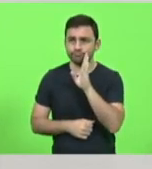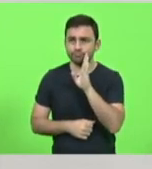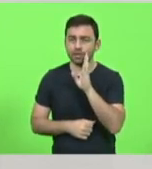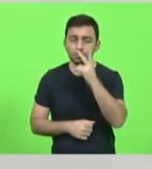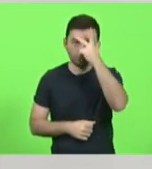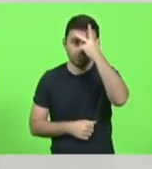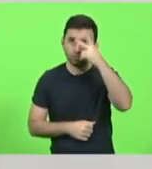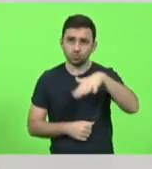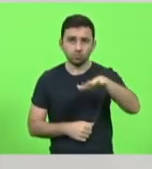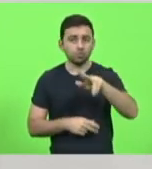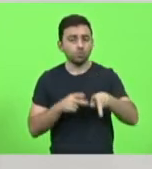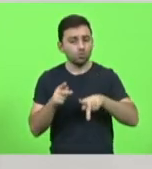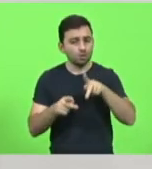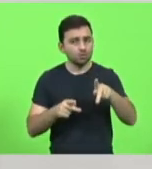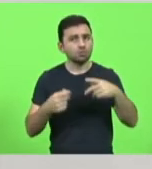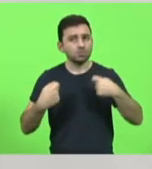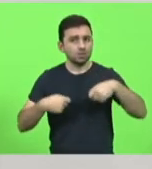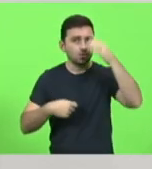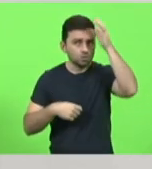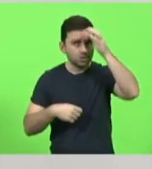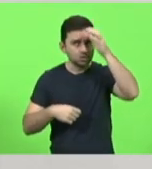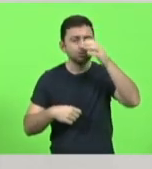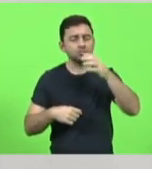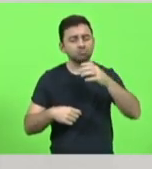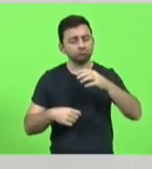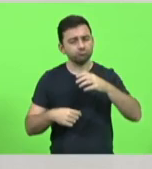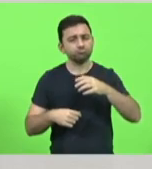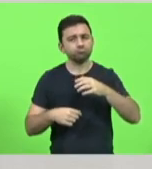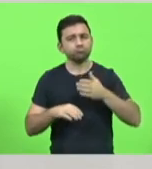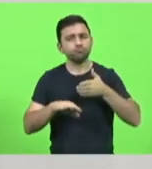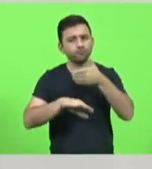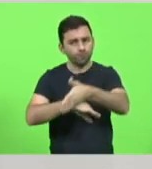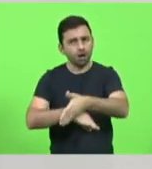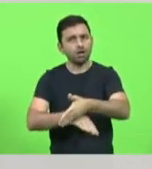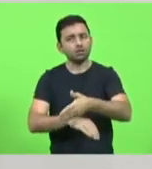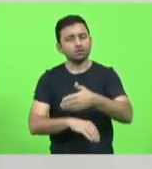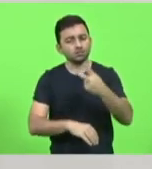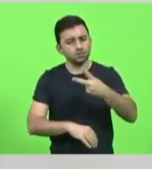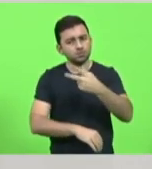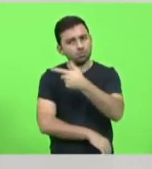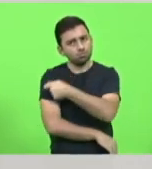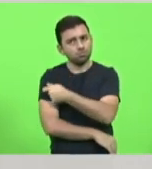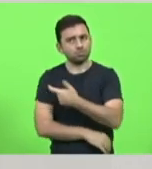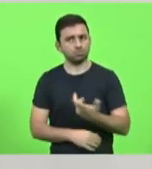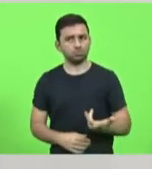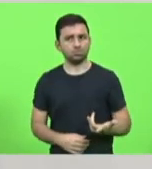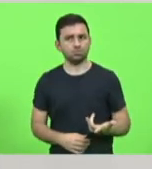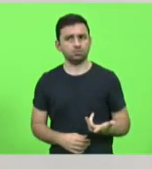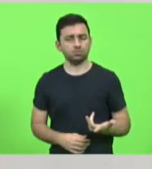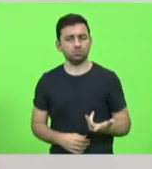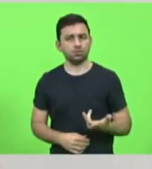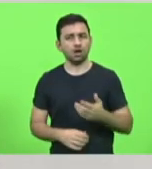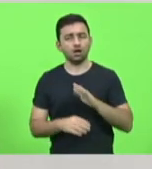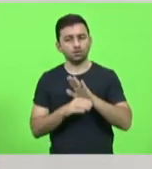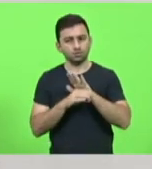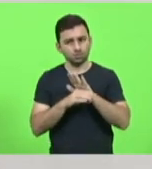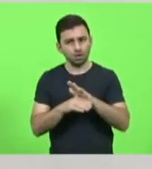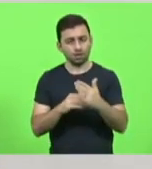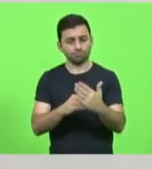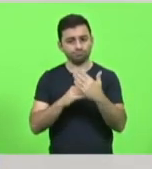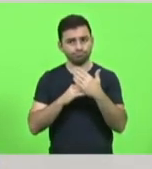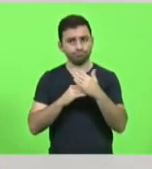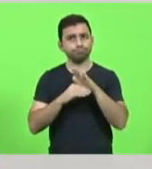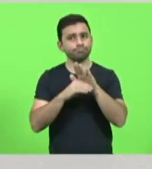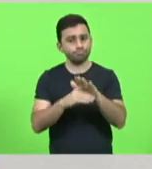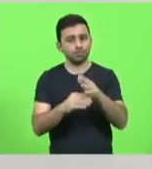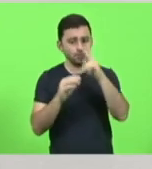população tome consciência e vá tomar a segunda dose para o seu bem e para o bem de todas as pessoas, tanto de Santa